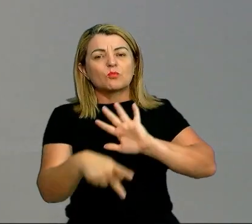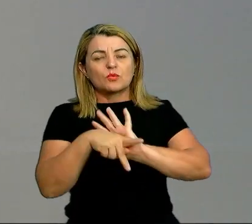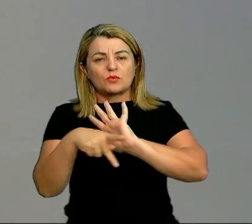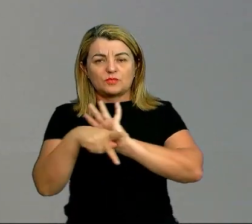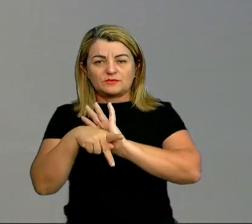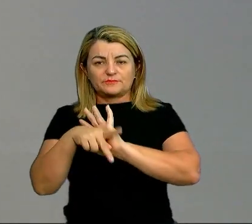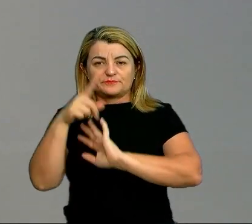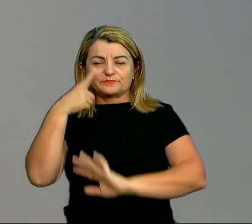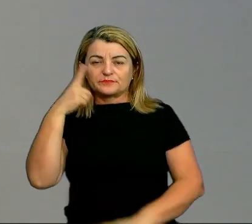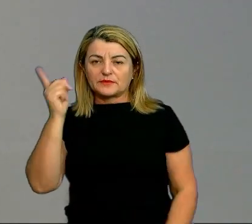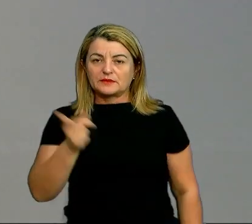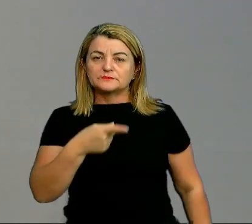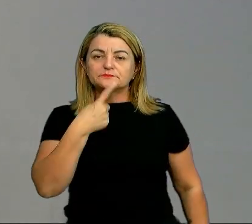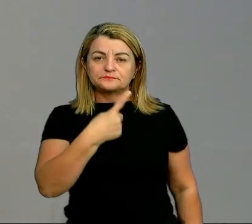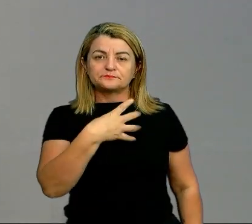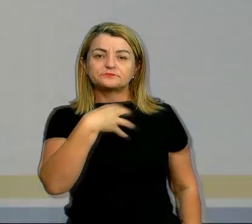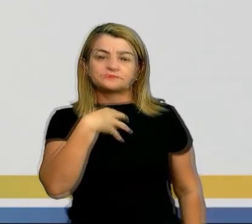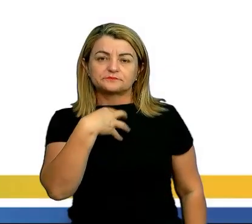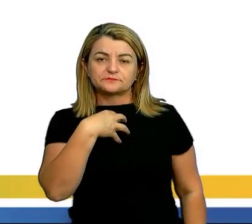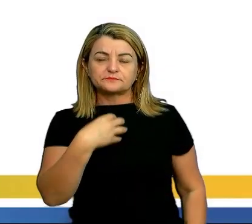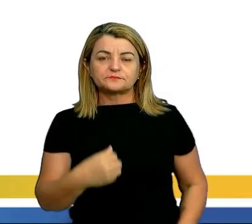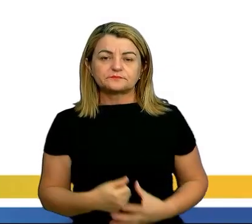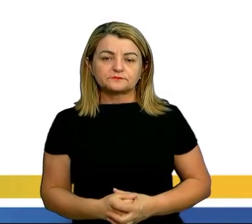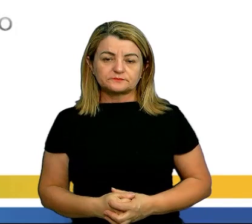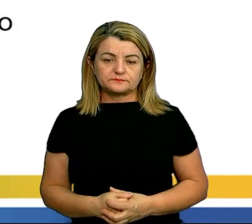Então, a gente vai ver agora as características.